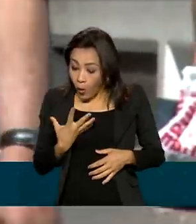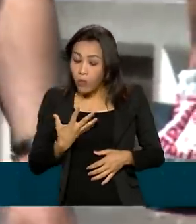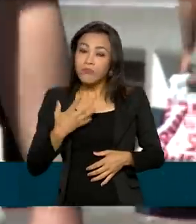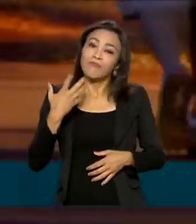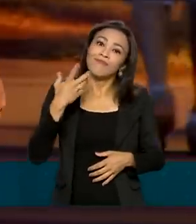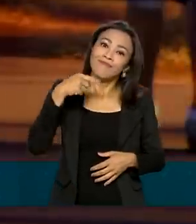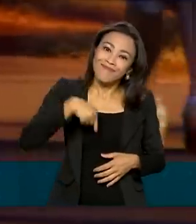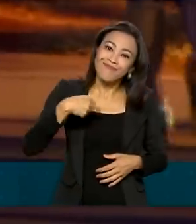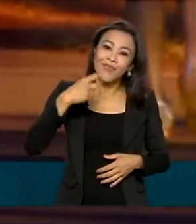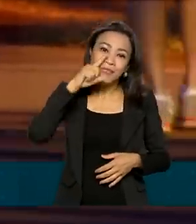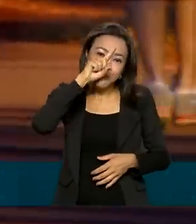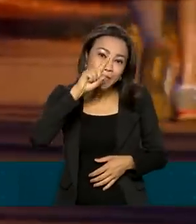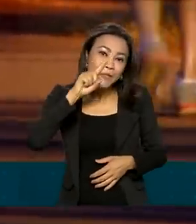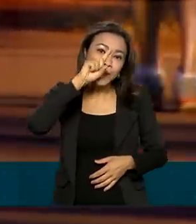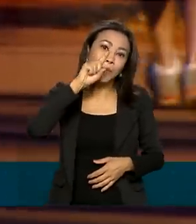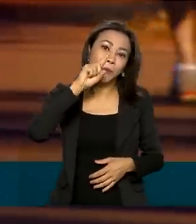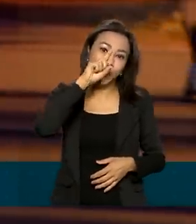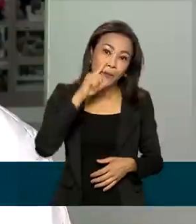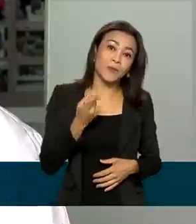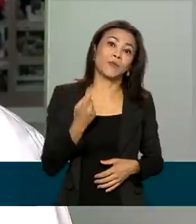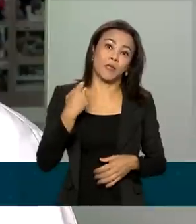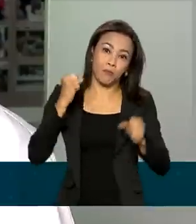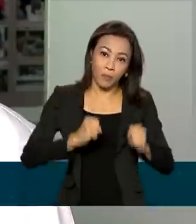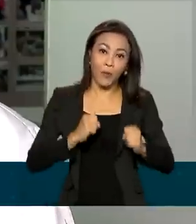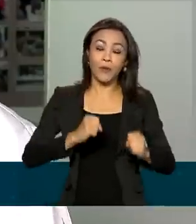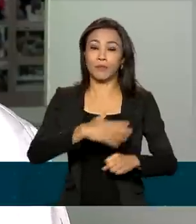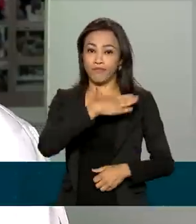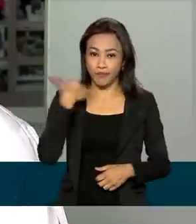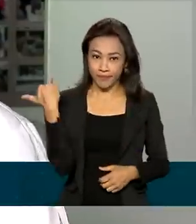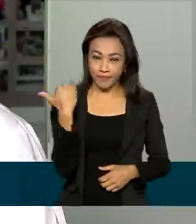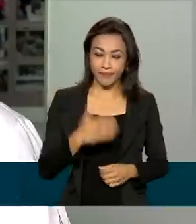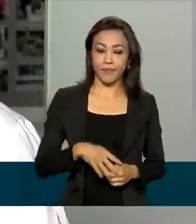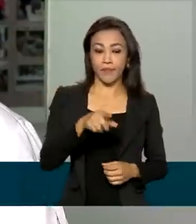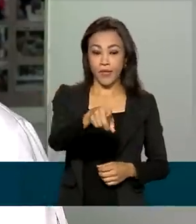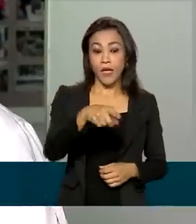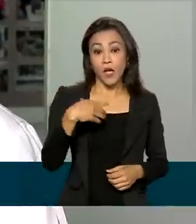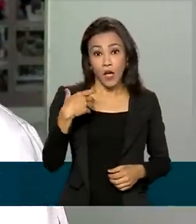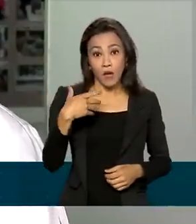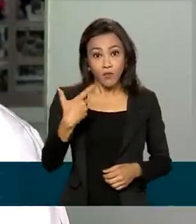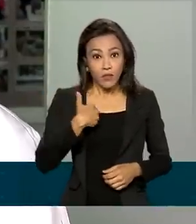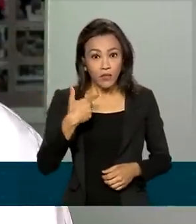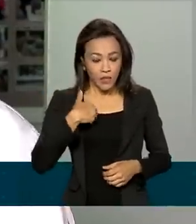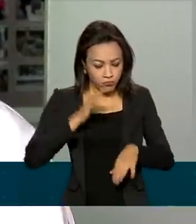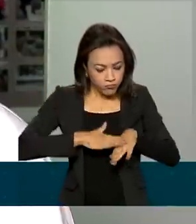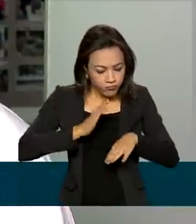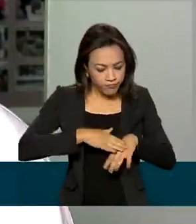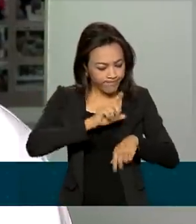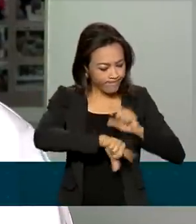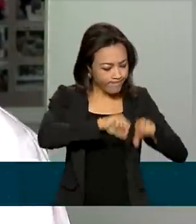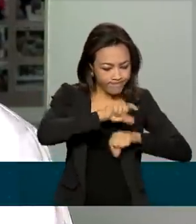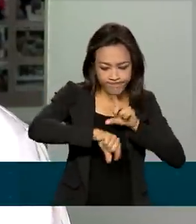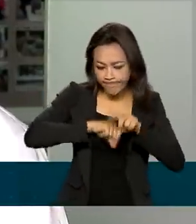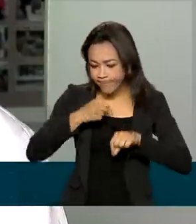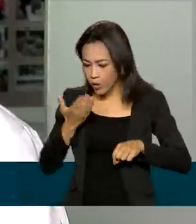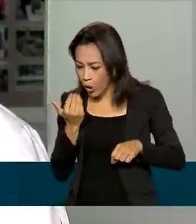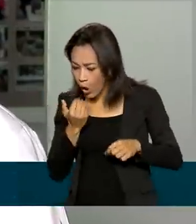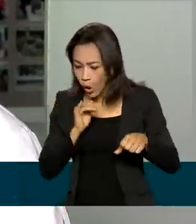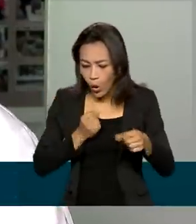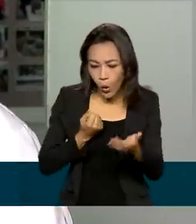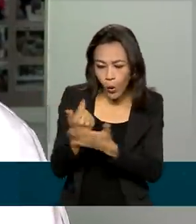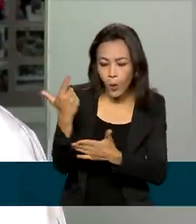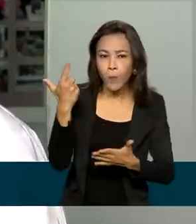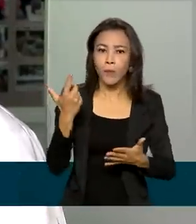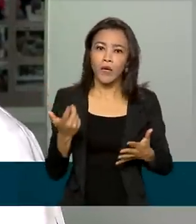inimigo perigoso que pode matar. Quanto mais você puder fazer o seu alimento, alimentos que você compra